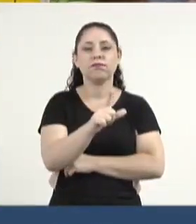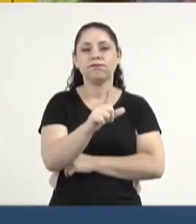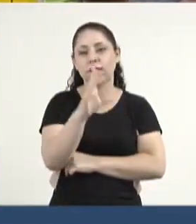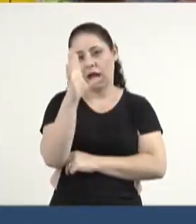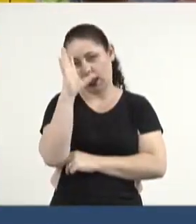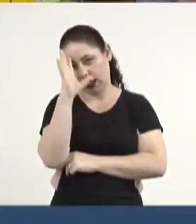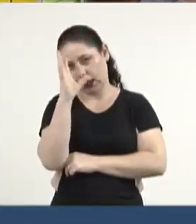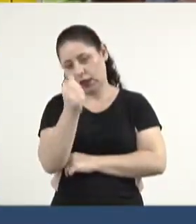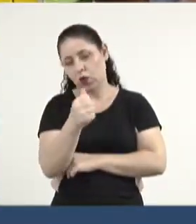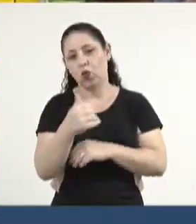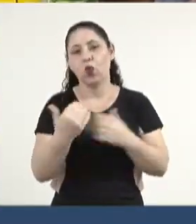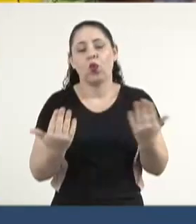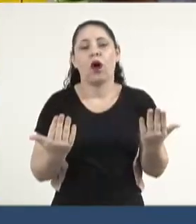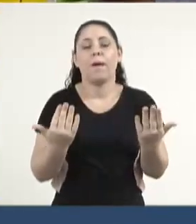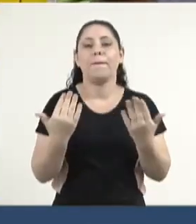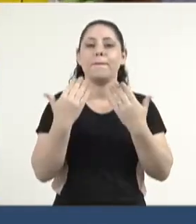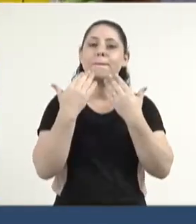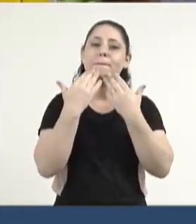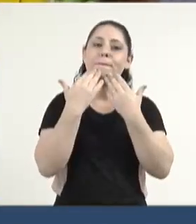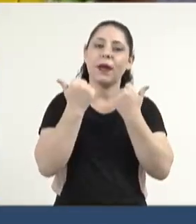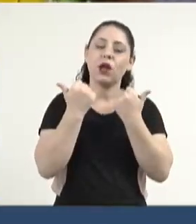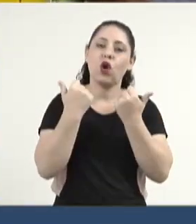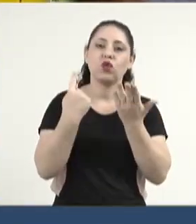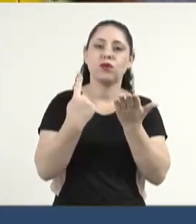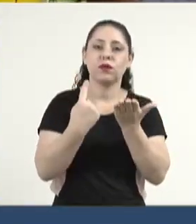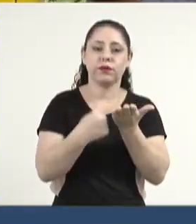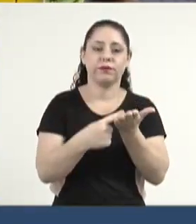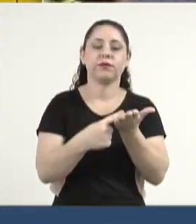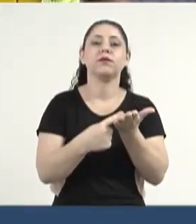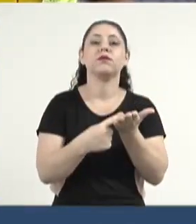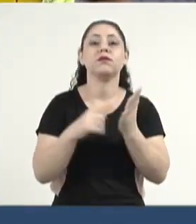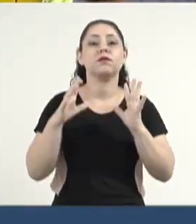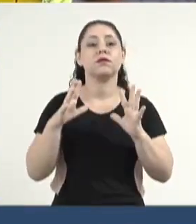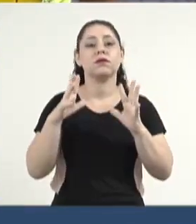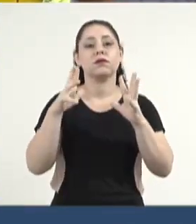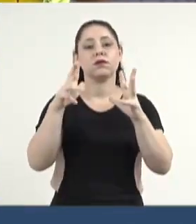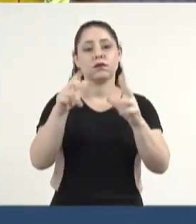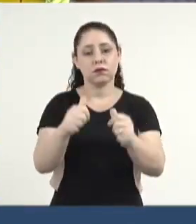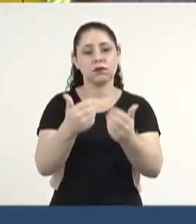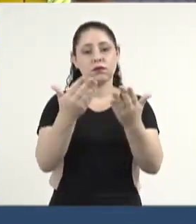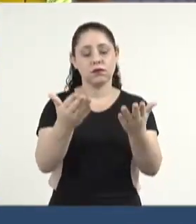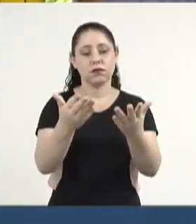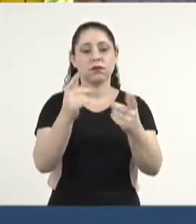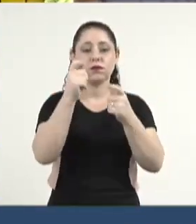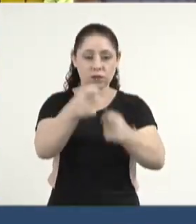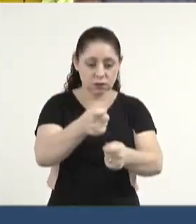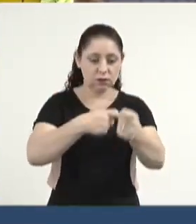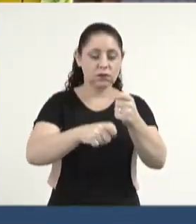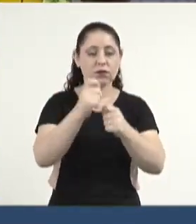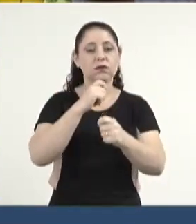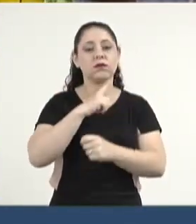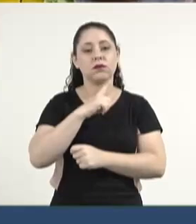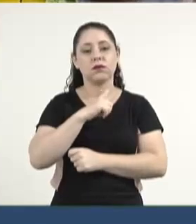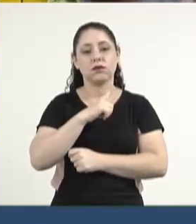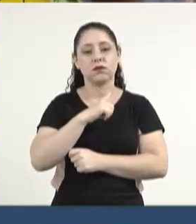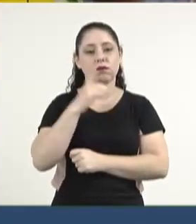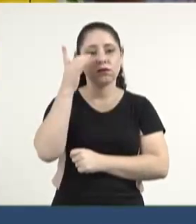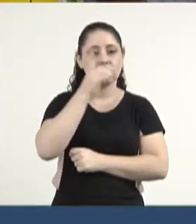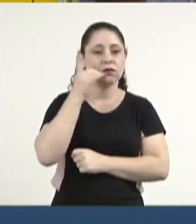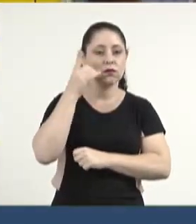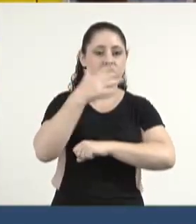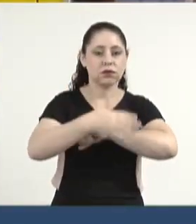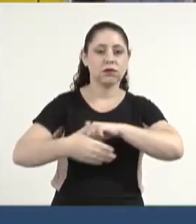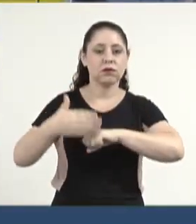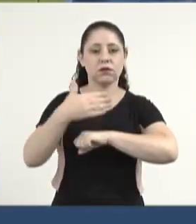atender, num bom termo, a todos, tanto os pescadores como temos aqui os deputados que